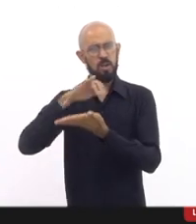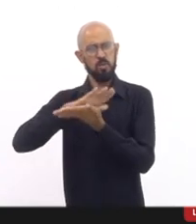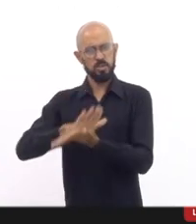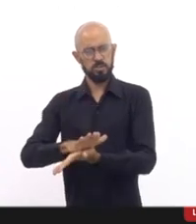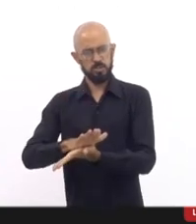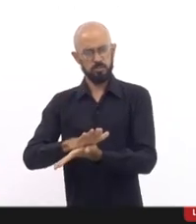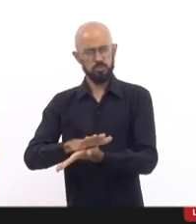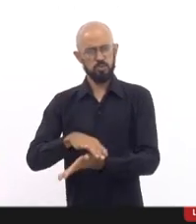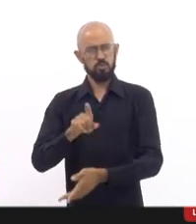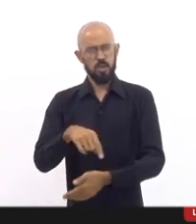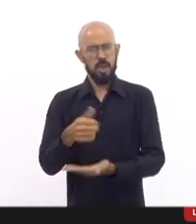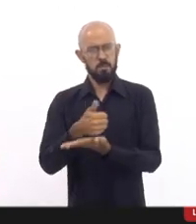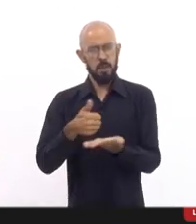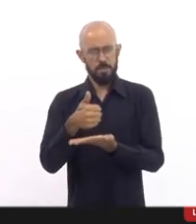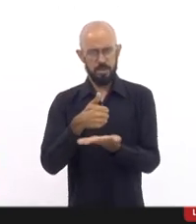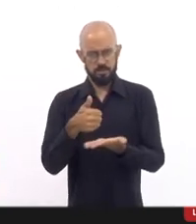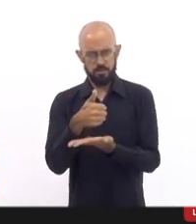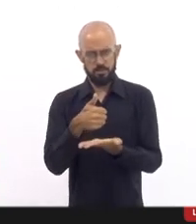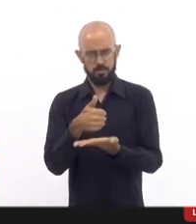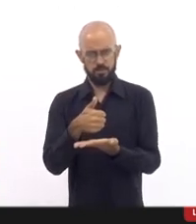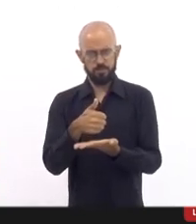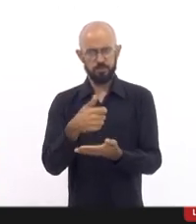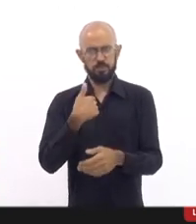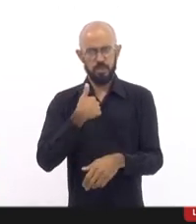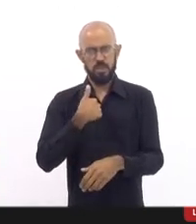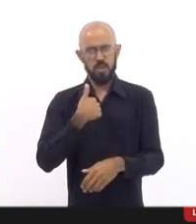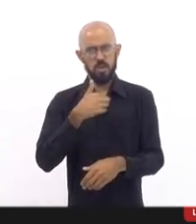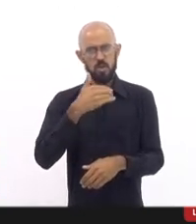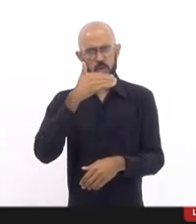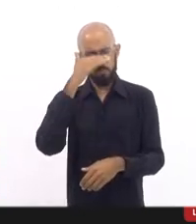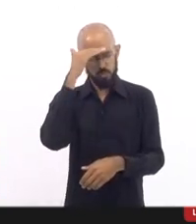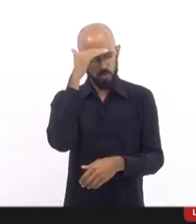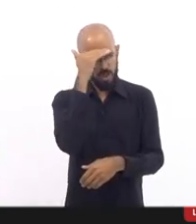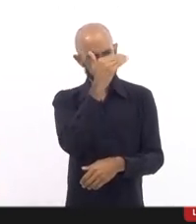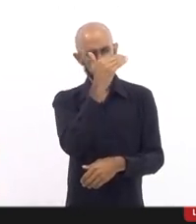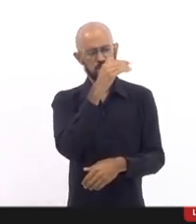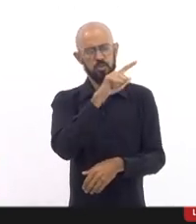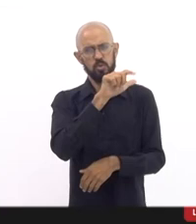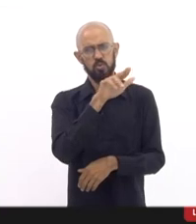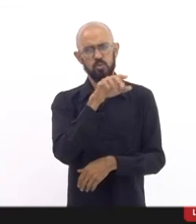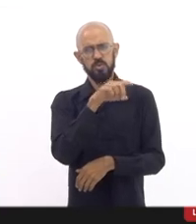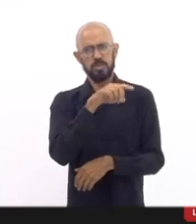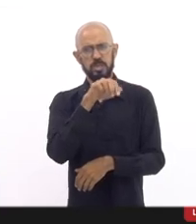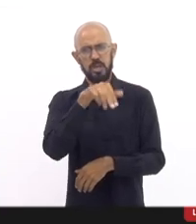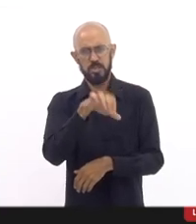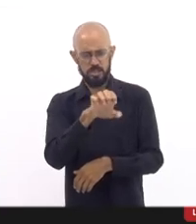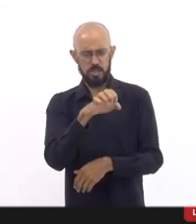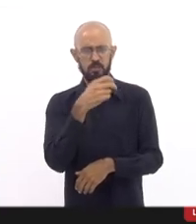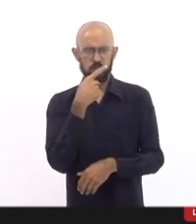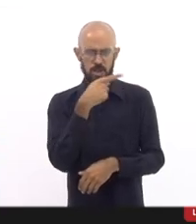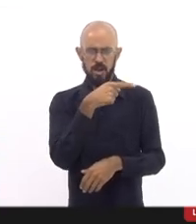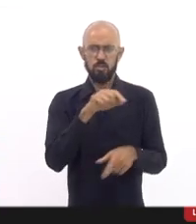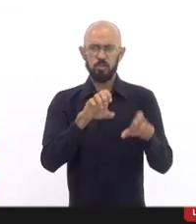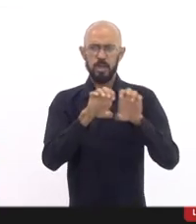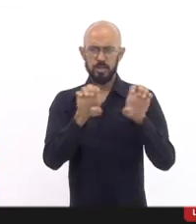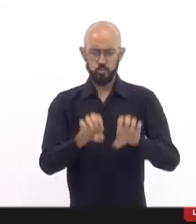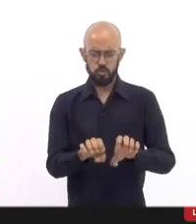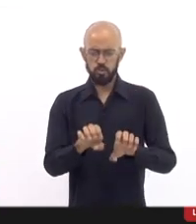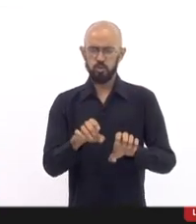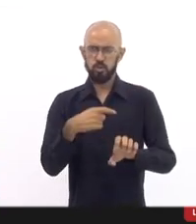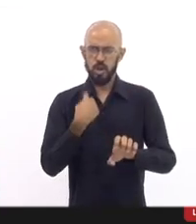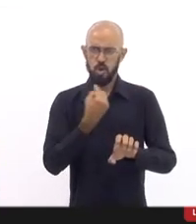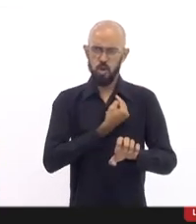fundamental. Eu digo isso com muito respeito à Lusiane e falo rapidamente aqui da estrutura que nós temos